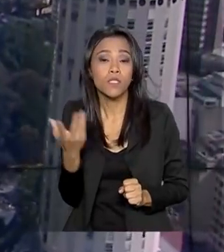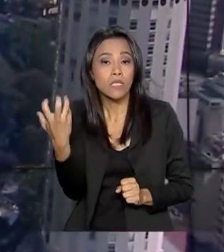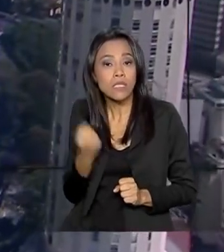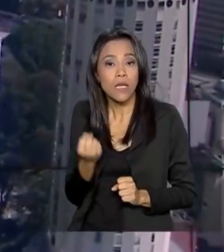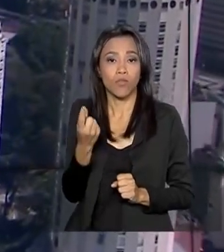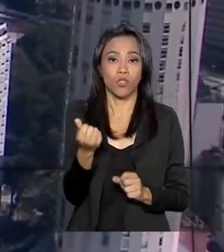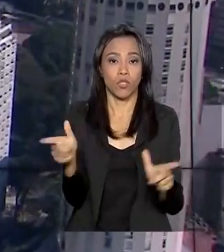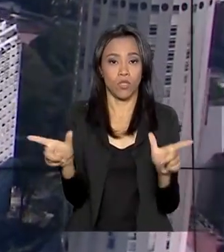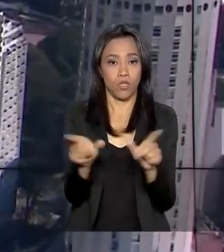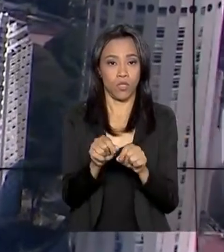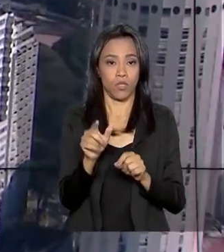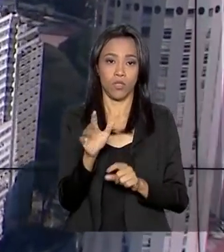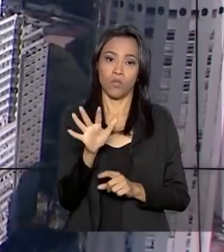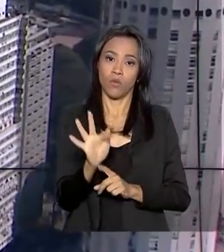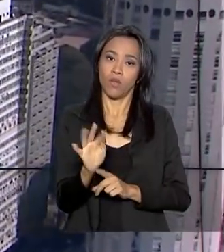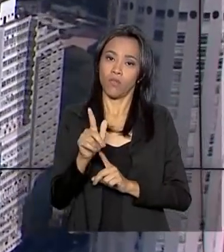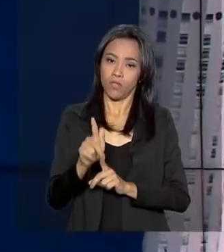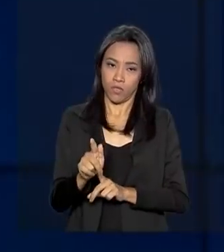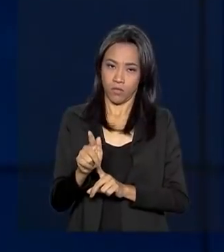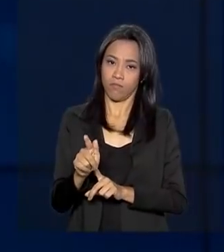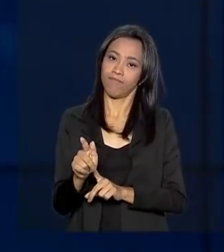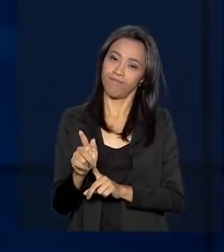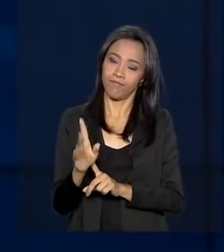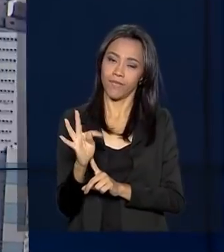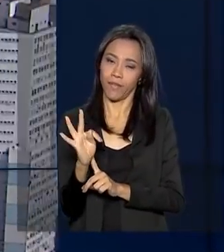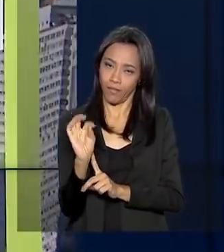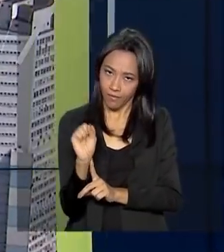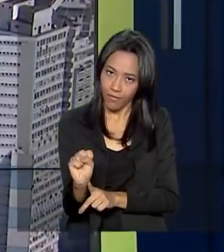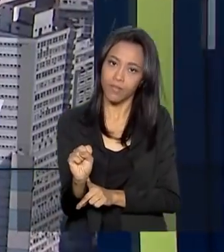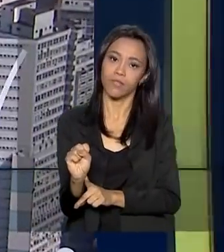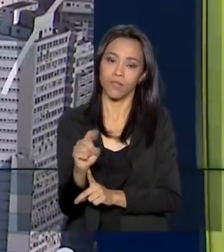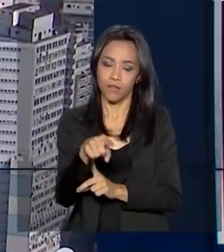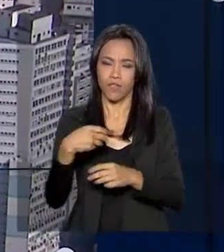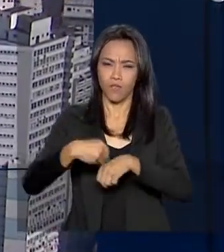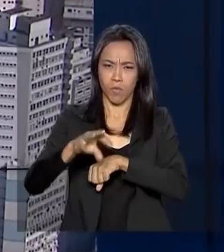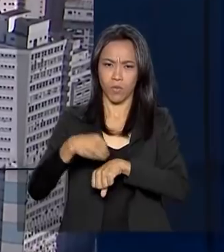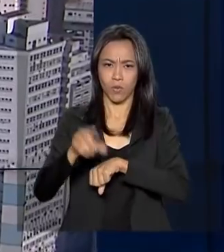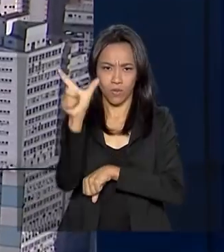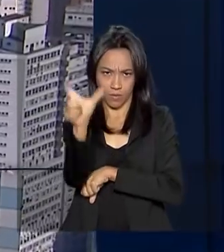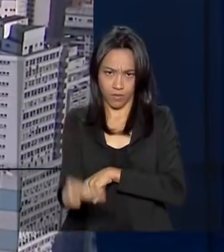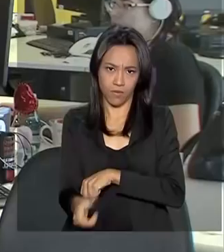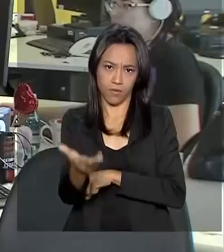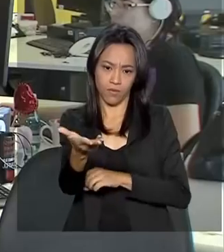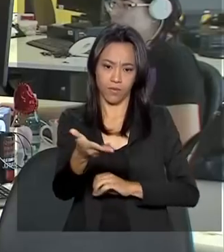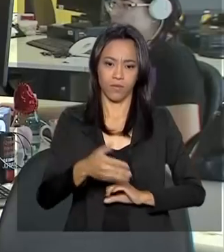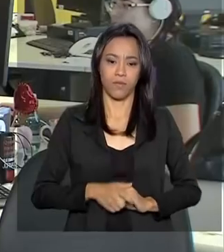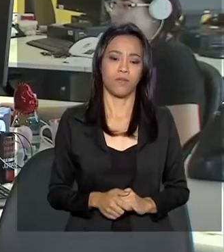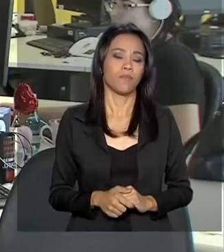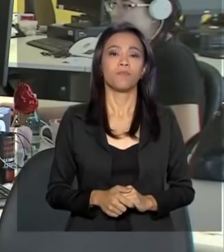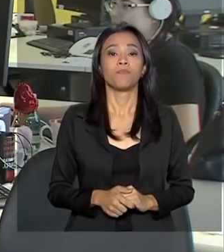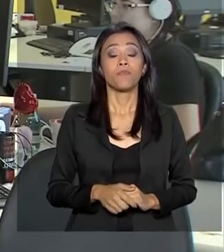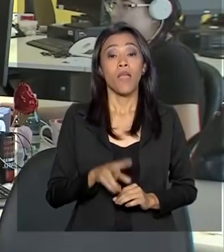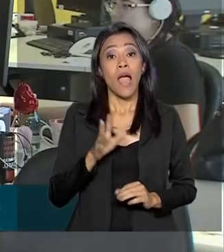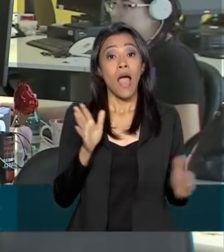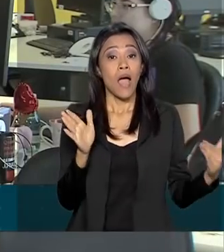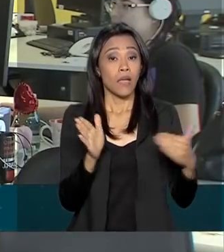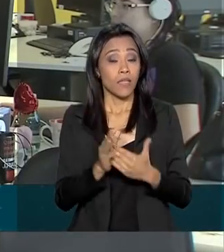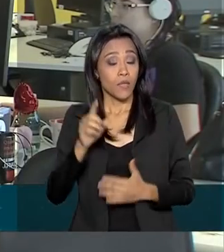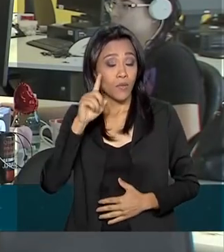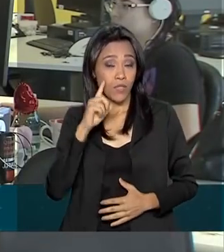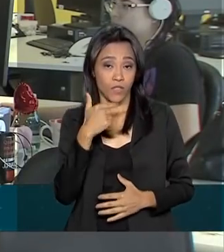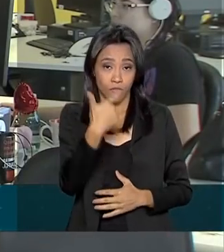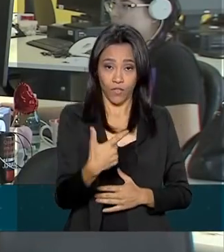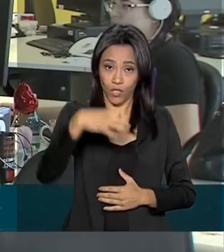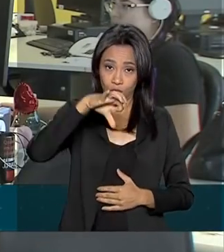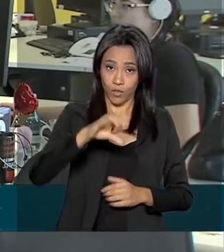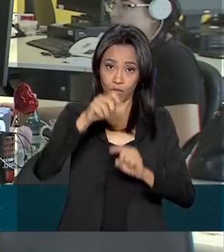de Garantia do Tempo de Serviço. As informações com a repórter Priscila Terezo. Vai até o dia 29 desse